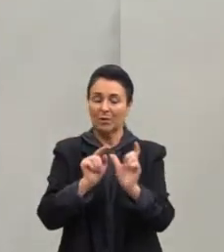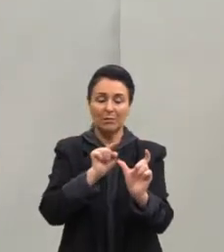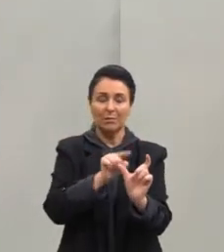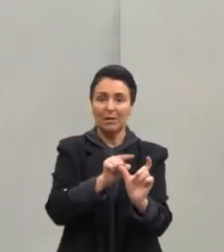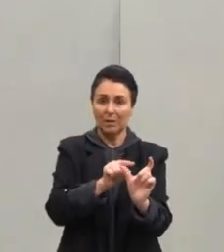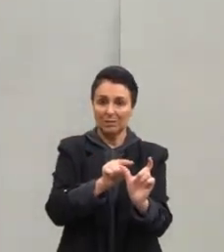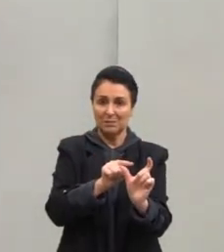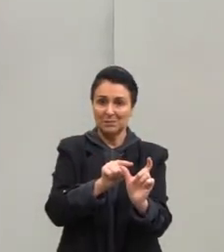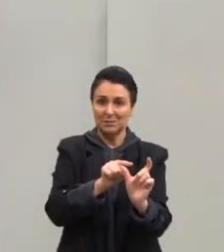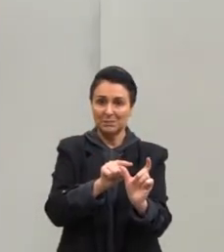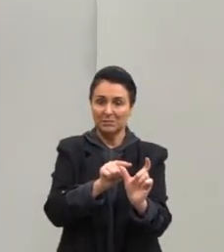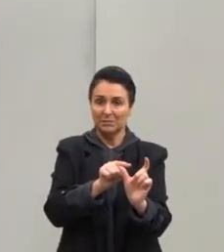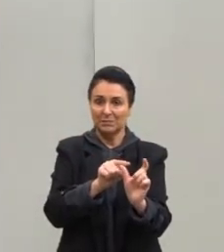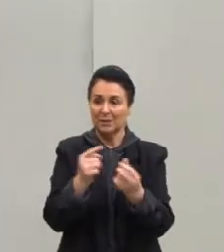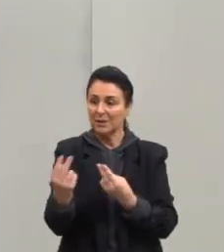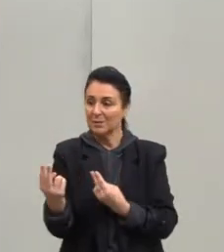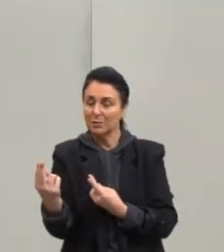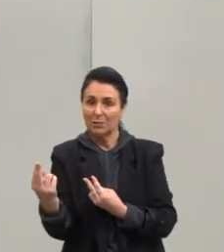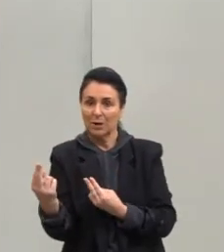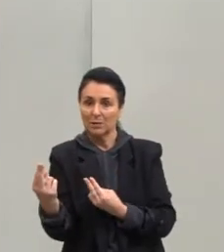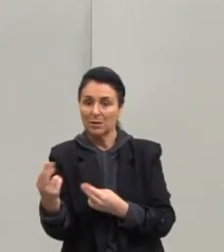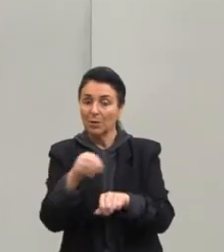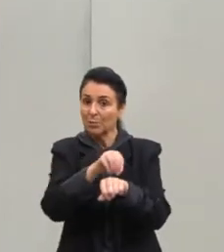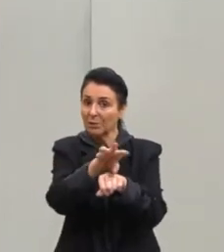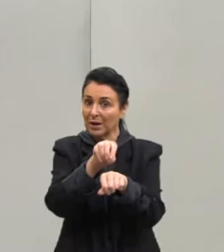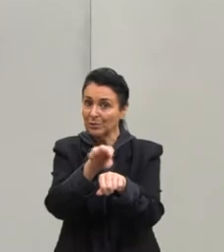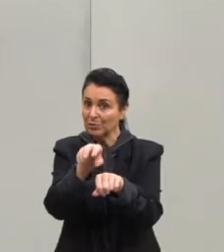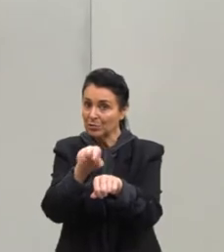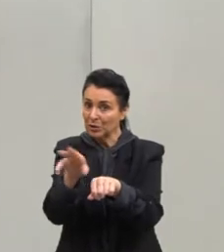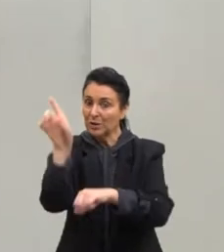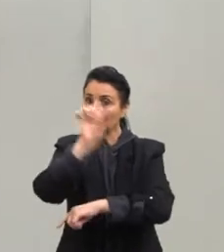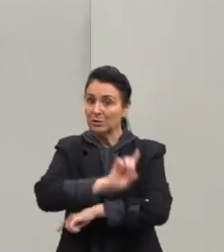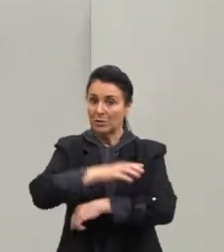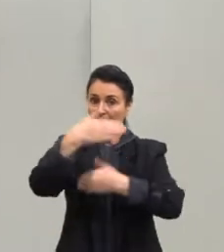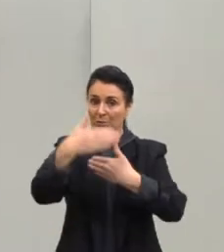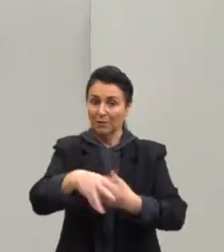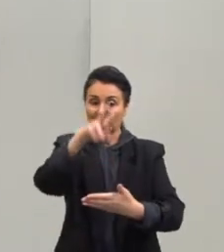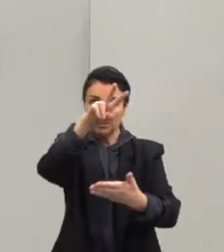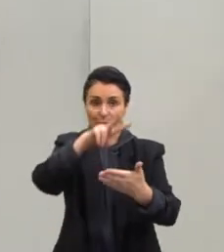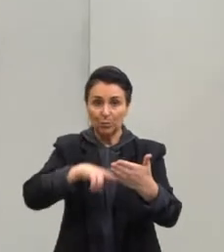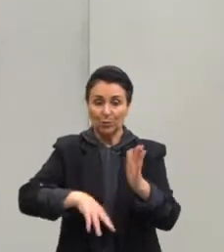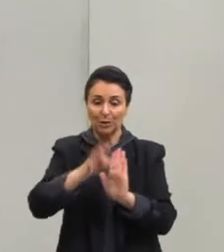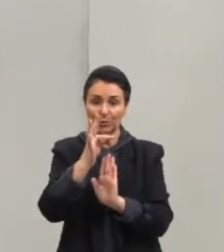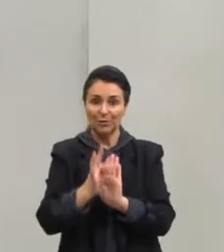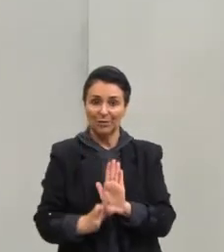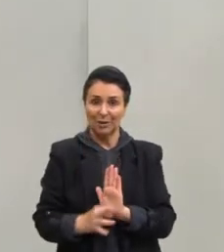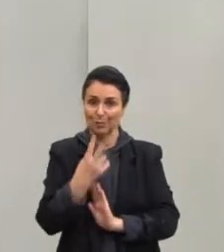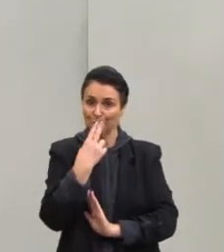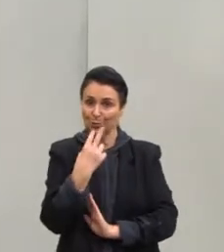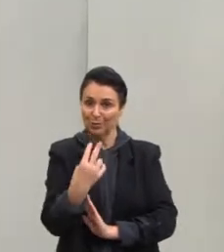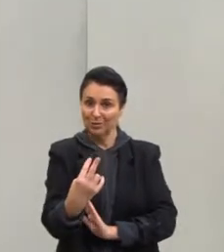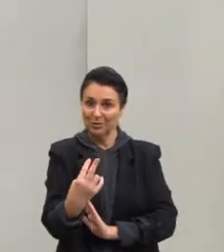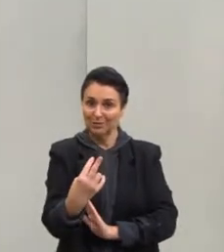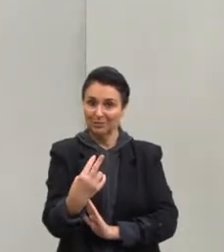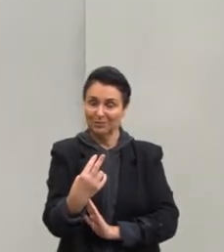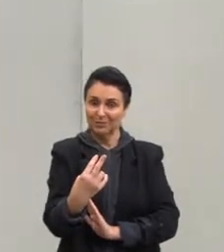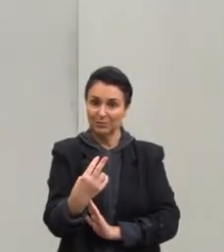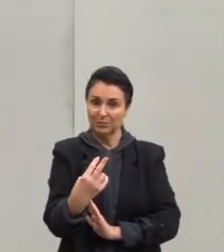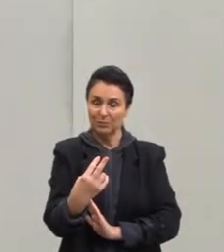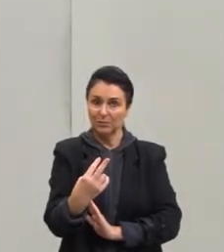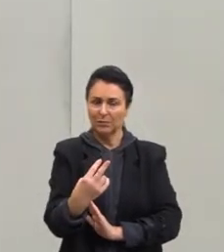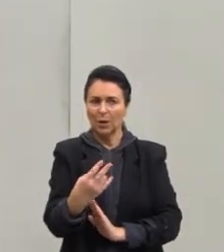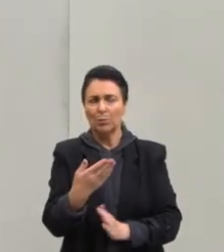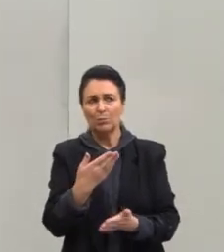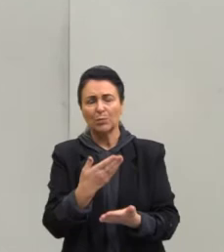cognatas. Esse é um grande toque para a questão da leitura do texto em inglês. Então, quando eu, estudante, for